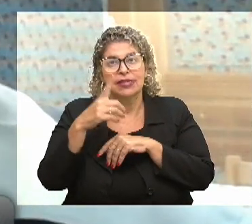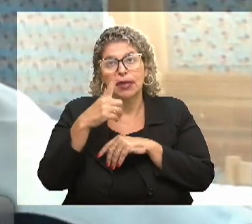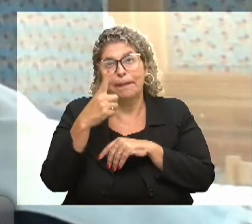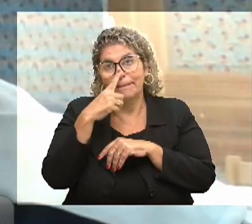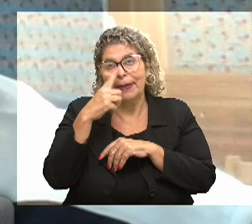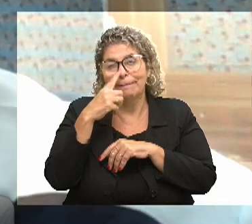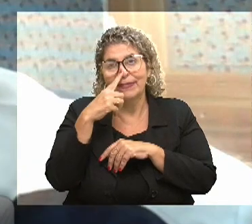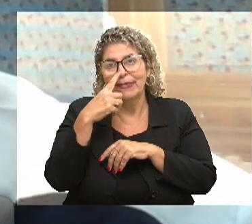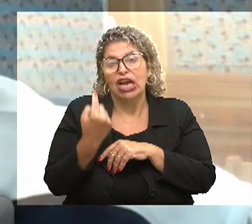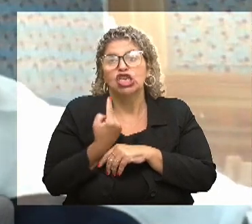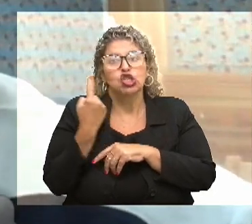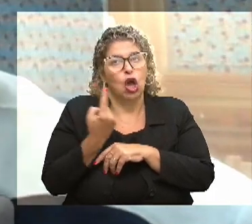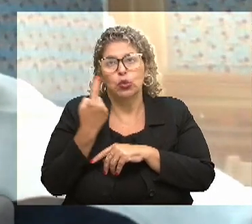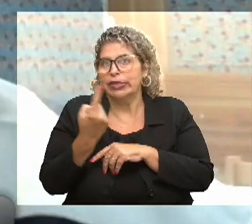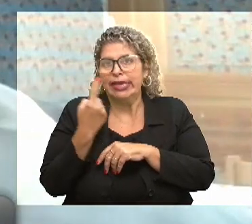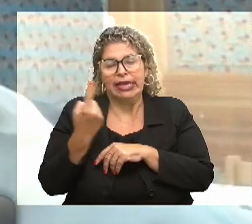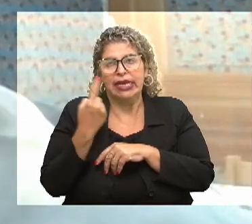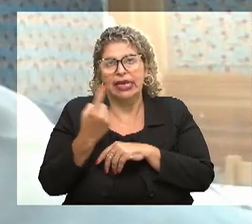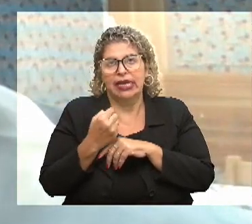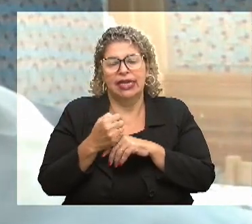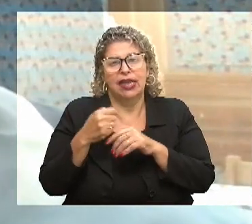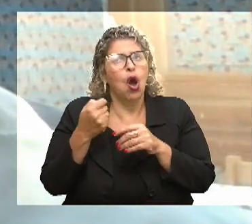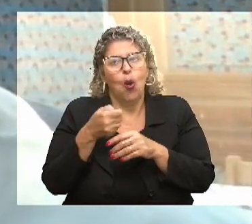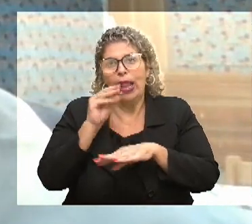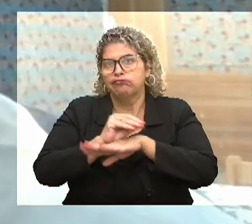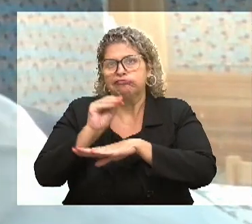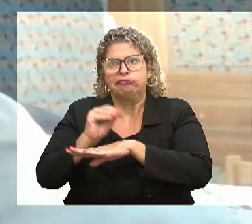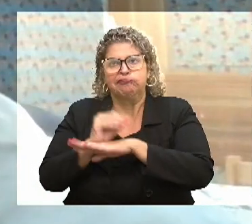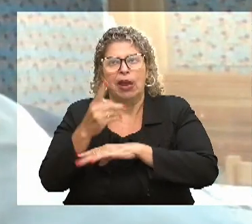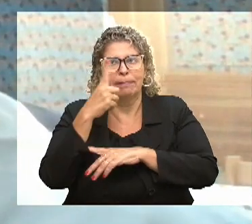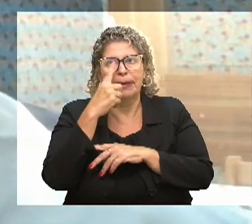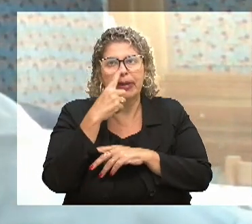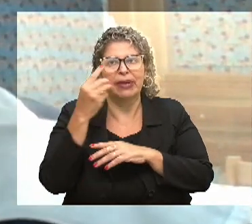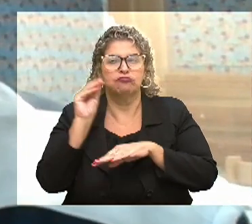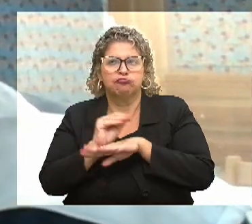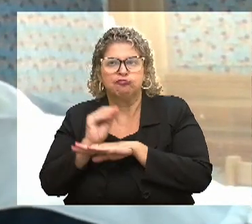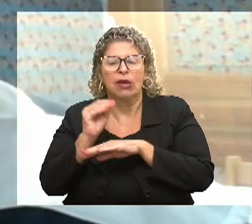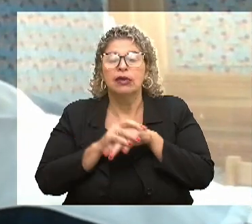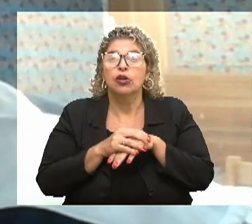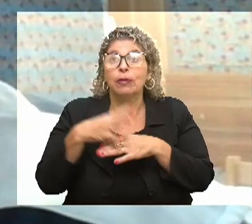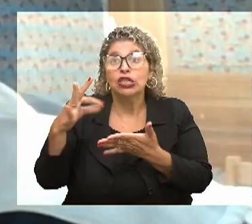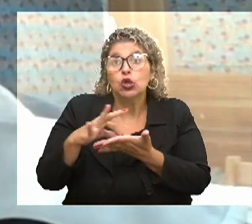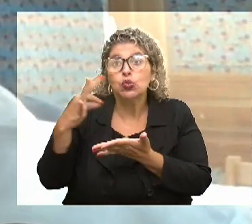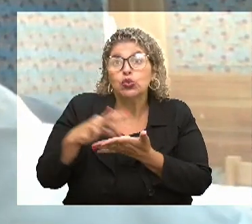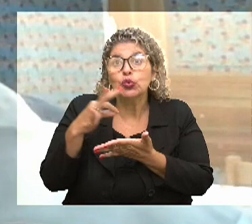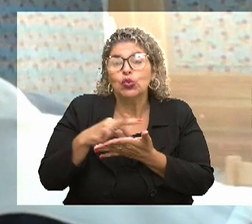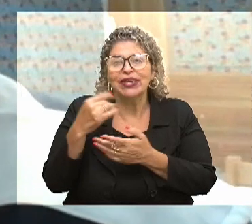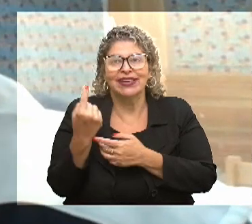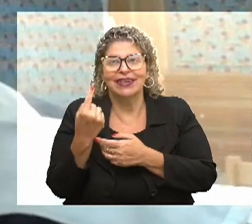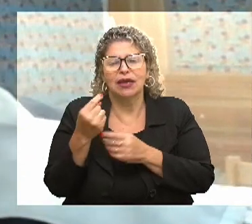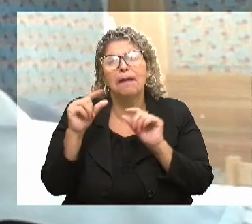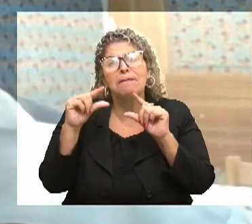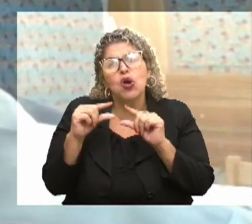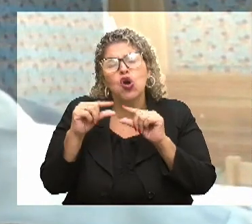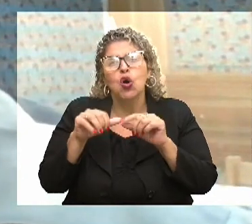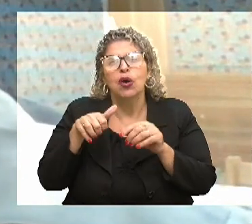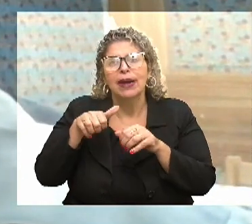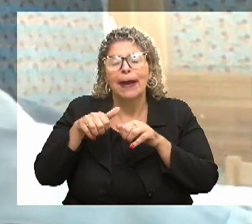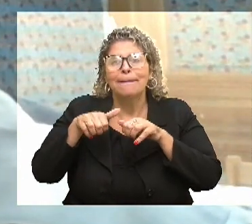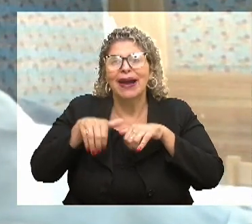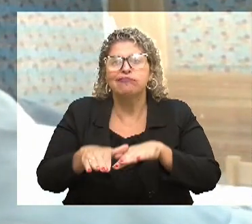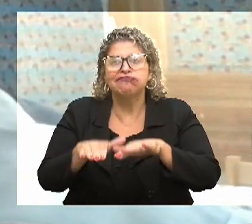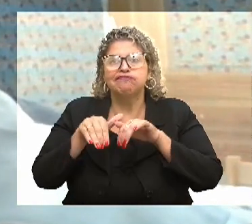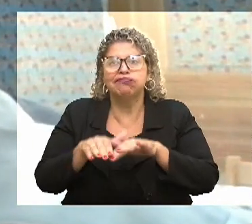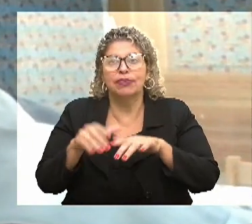solteiras, né? Ou então são a matriaca da família. Então, gente fez o Costuraí com poucas máquinas, a gente vinha para cá,